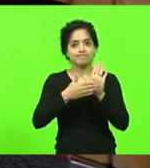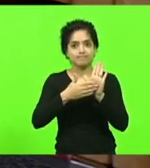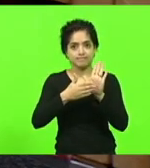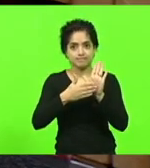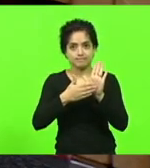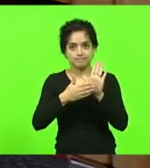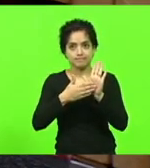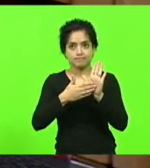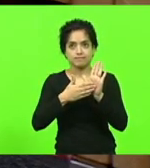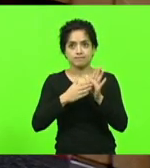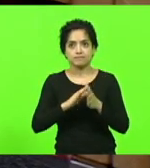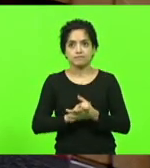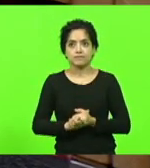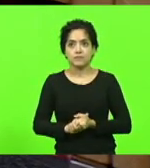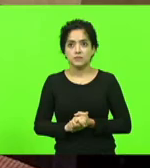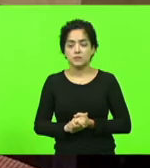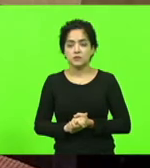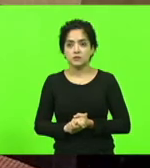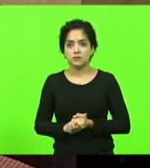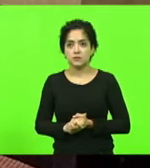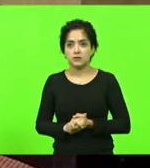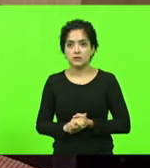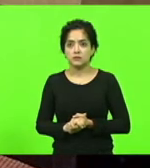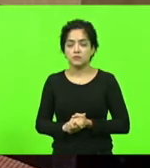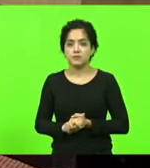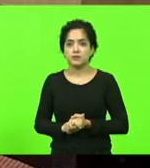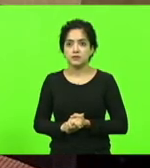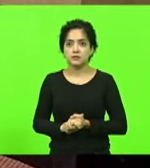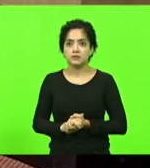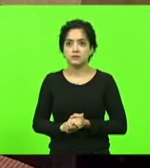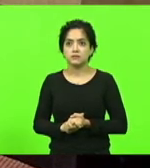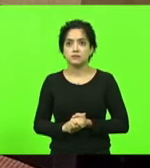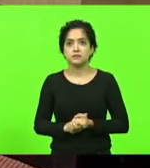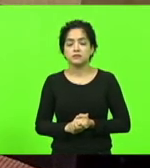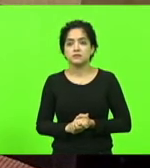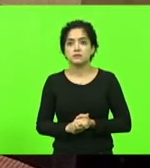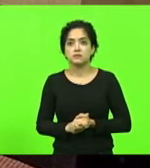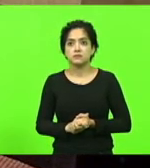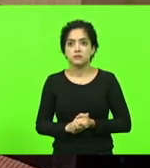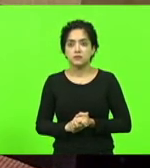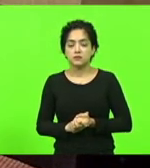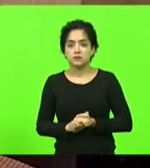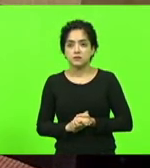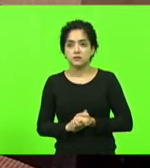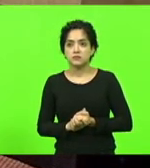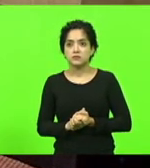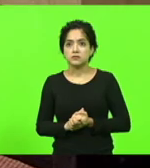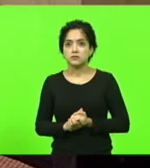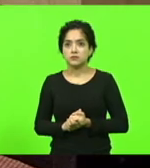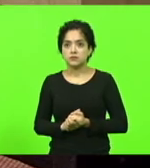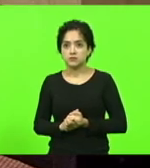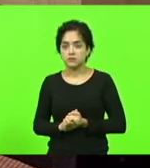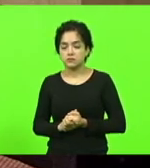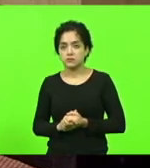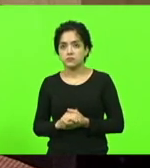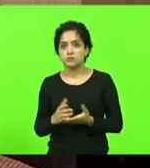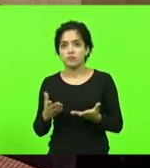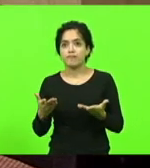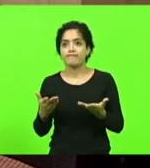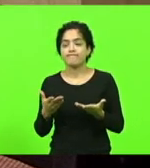natureza com a palavra deputado doutor Vicente Caroprezo senhor presidente